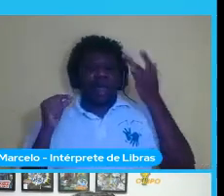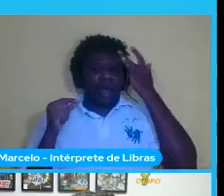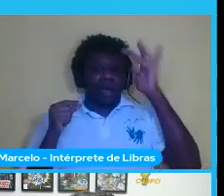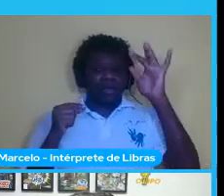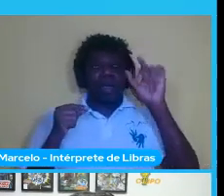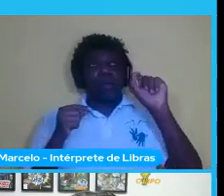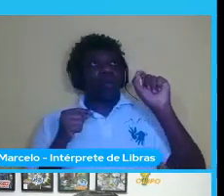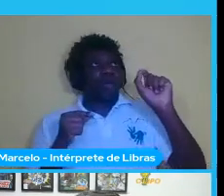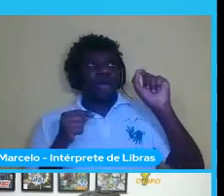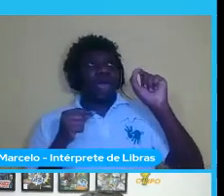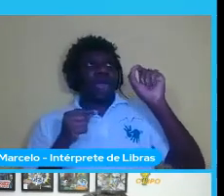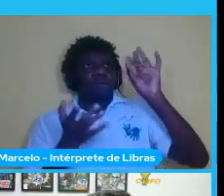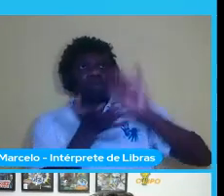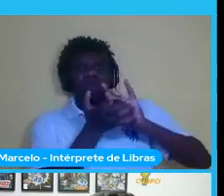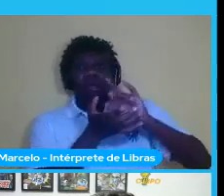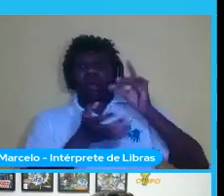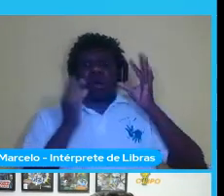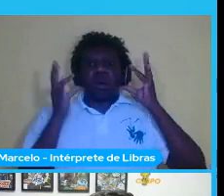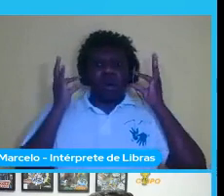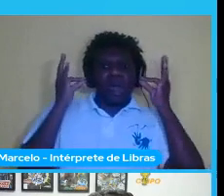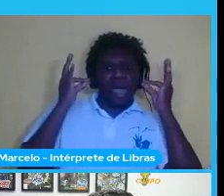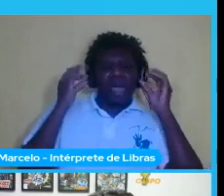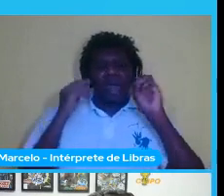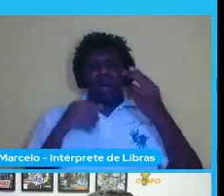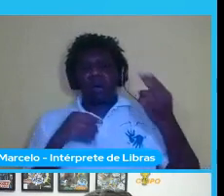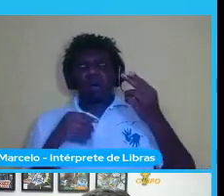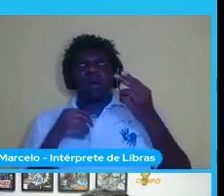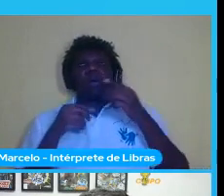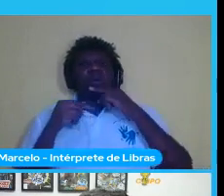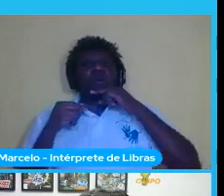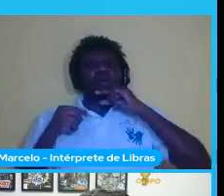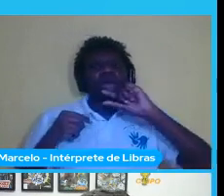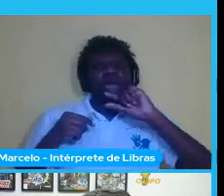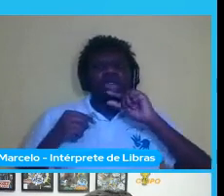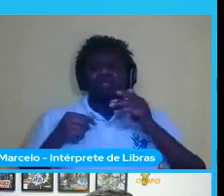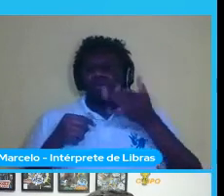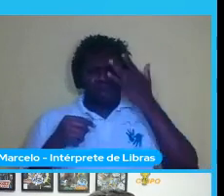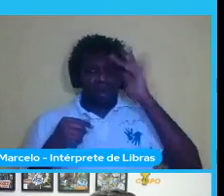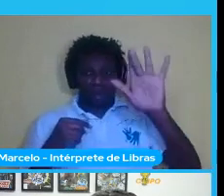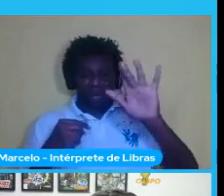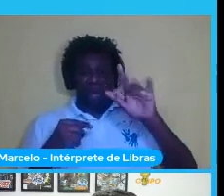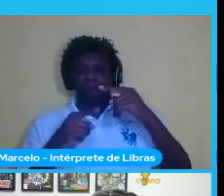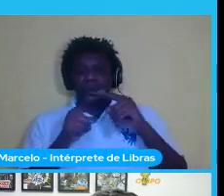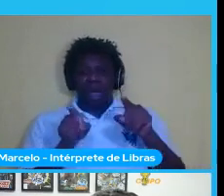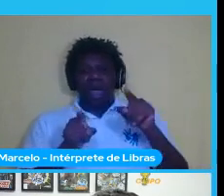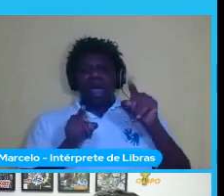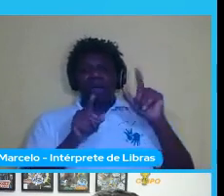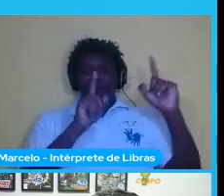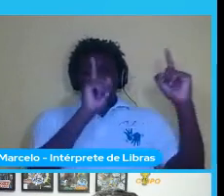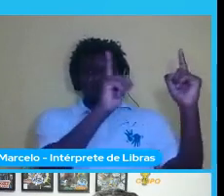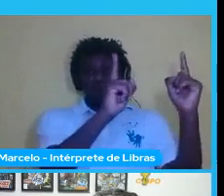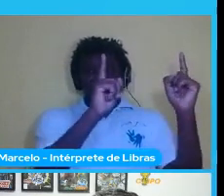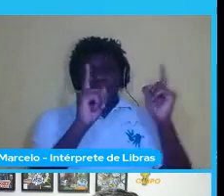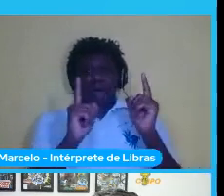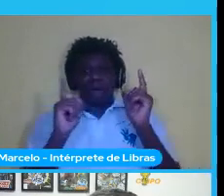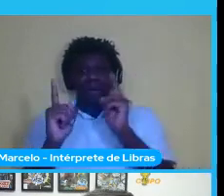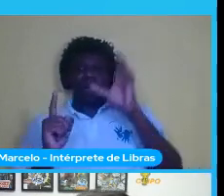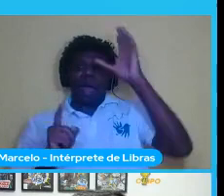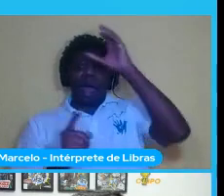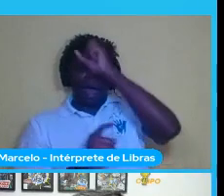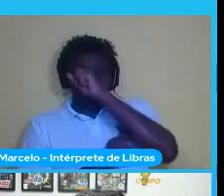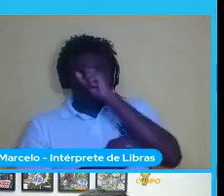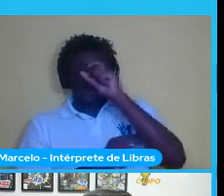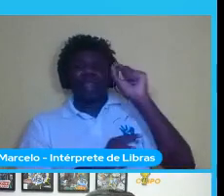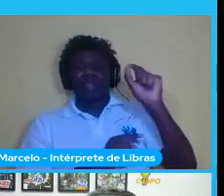orelha o que é um um queixo mas ela vai aprendendo que essas posições aqui elas são